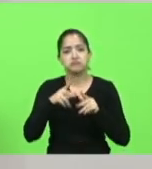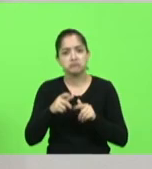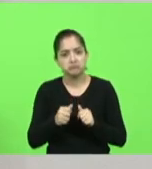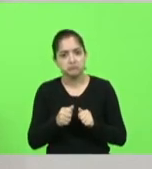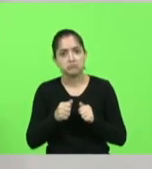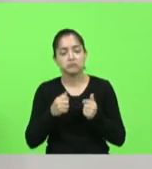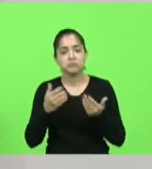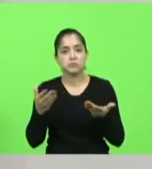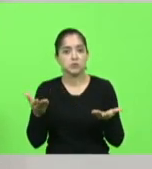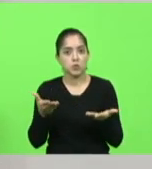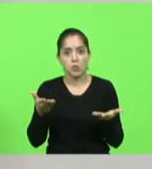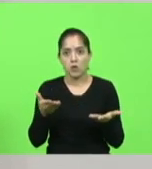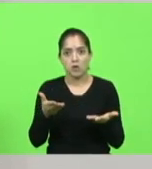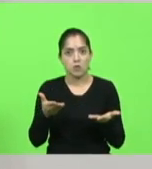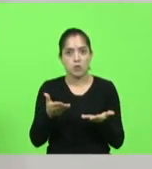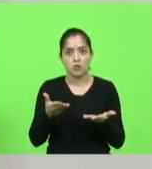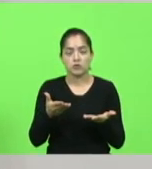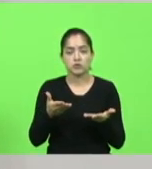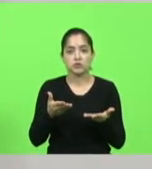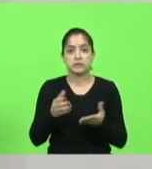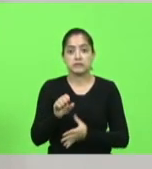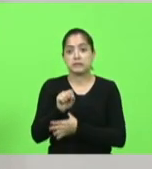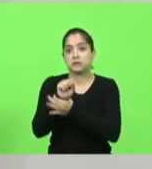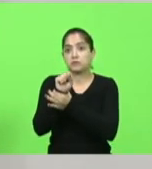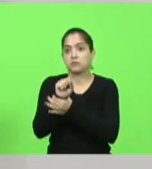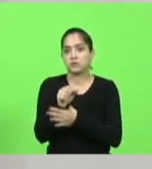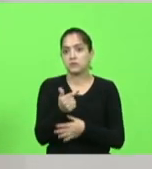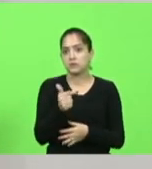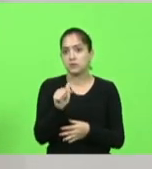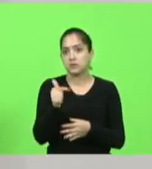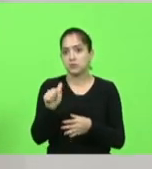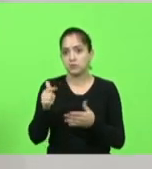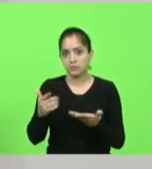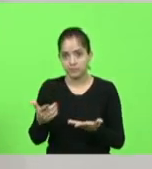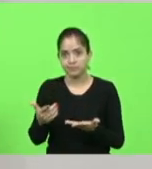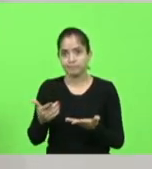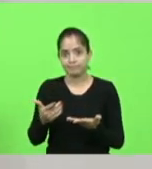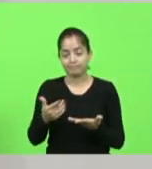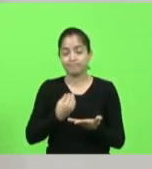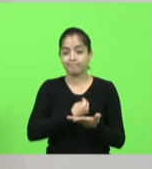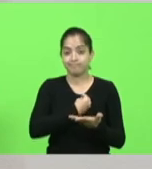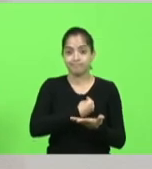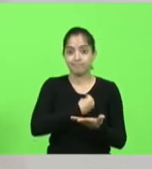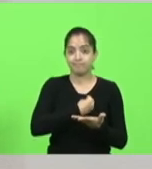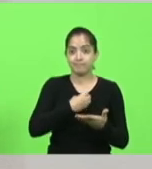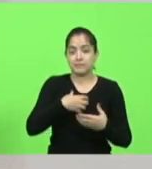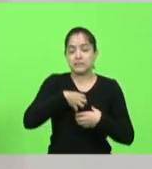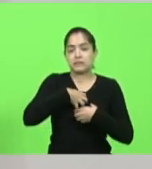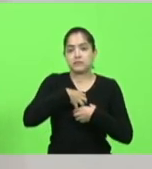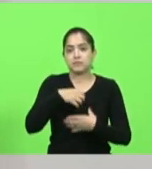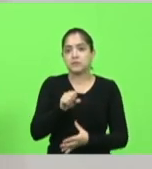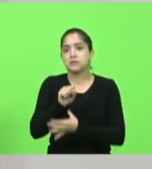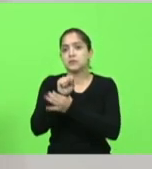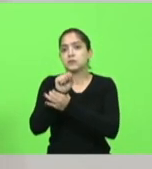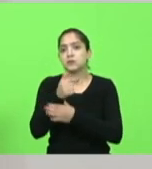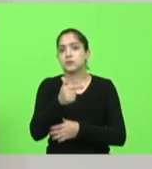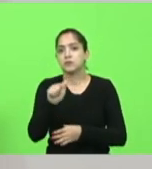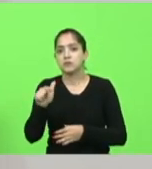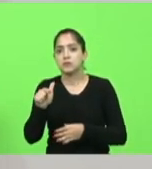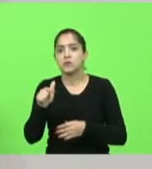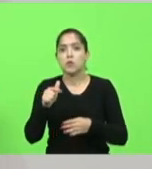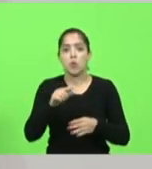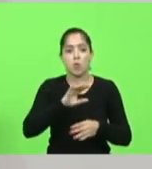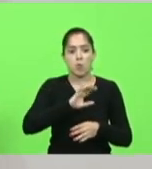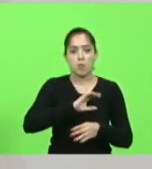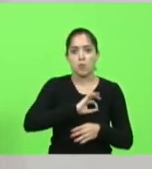vive, de insegurança. A segurança vive uma vida de insegurança. O policial, quando sai de casa,